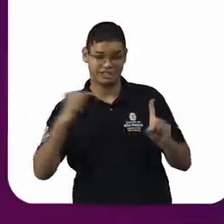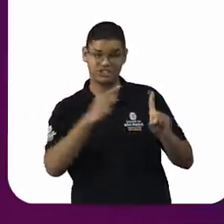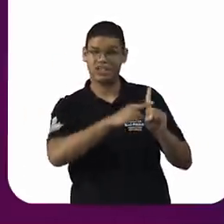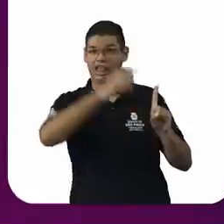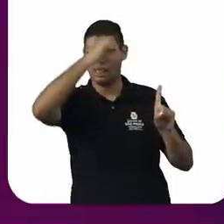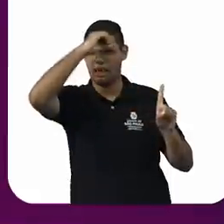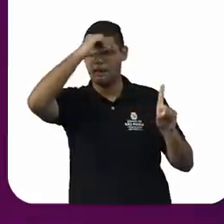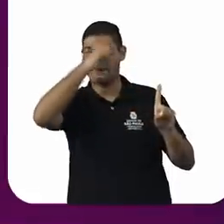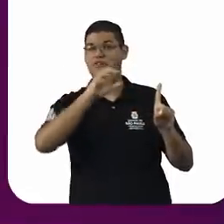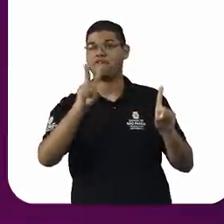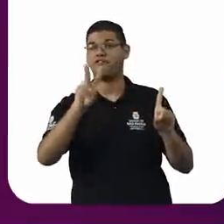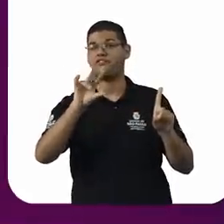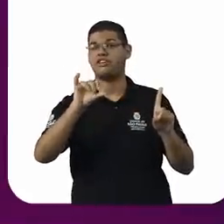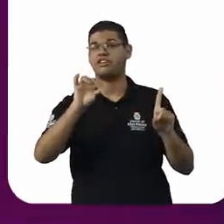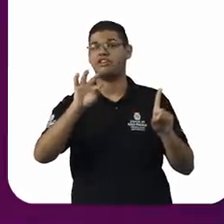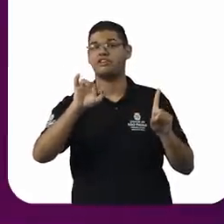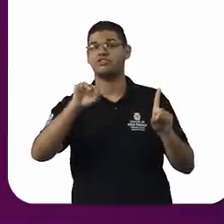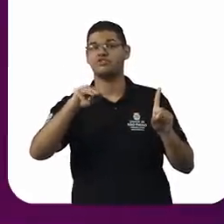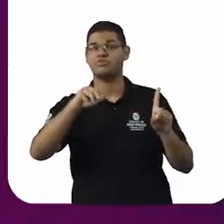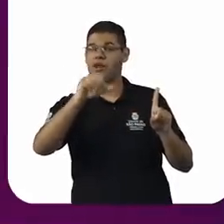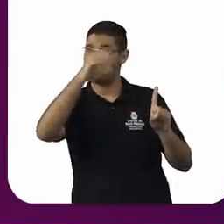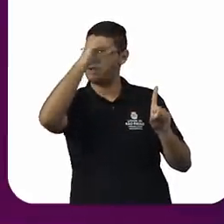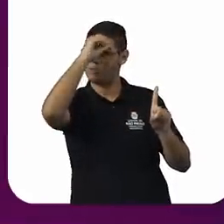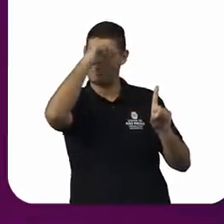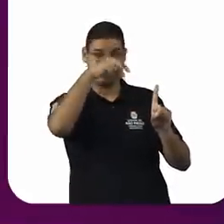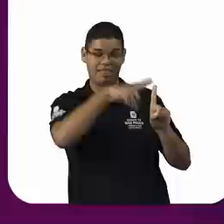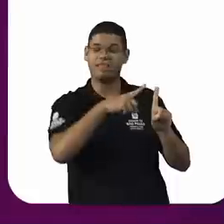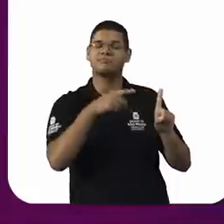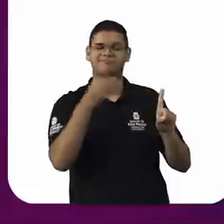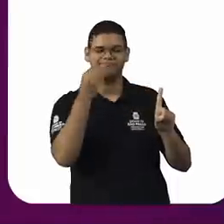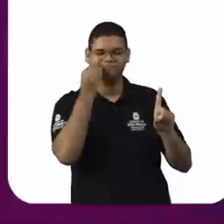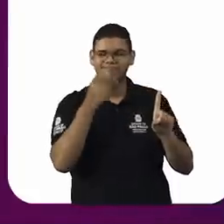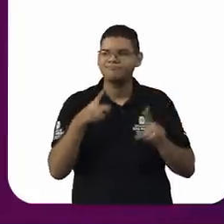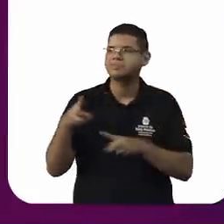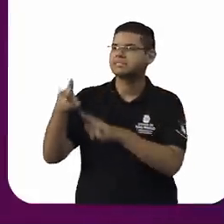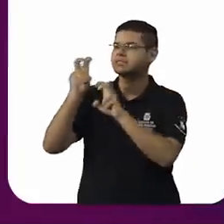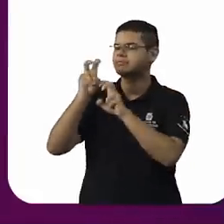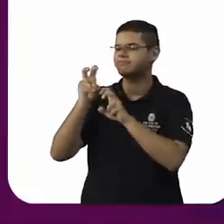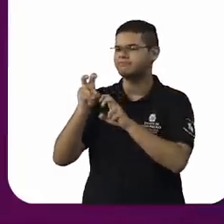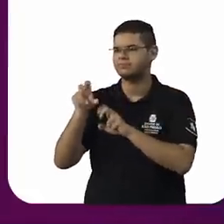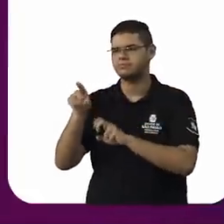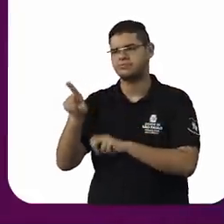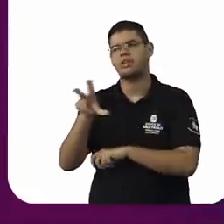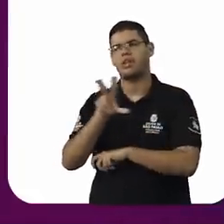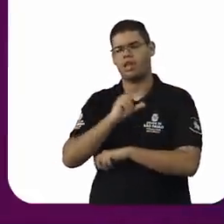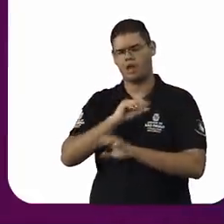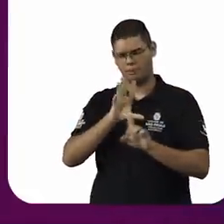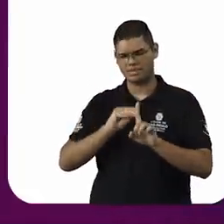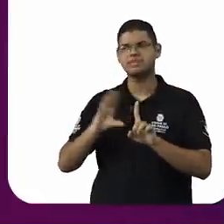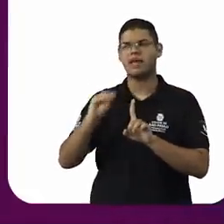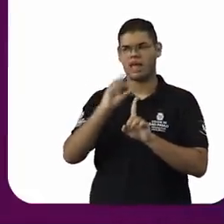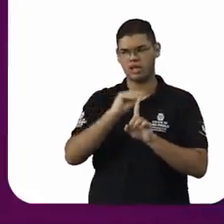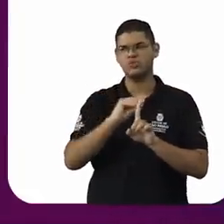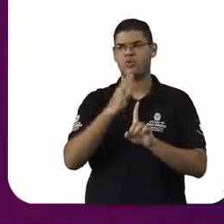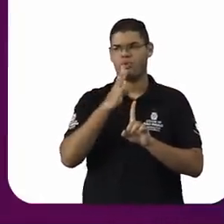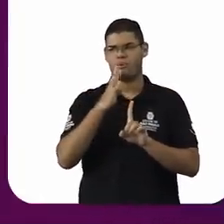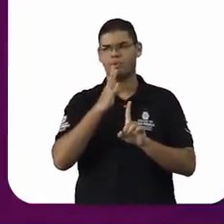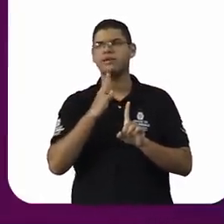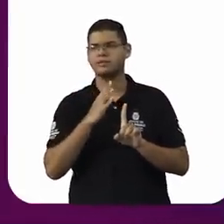violência que ela está sofrendo quando ela participa de uma situação em que ela está sendo assediada. E essa